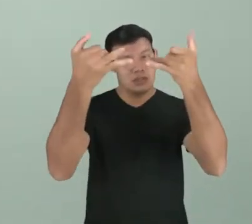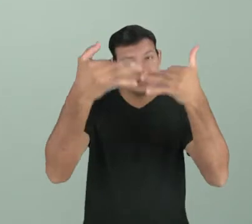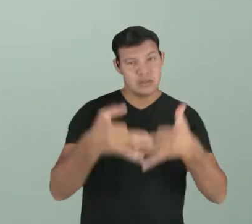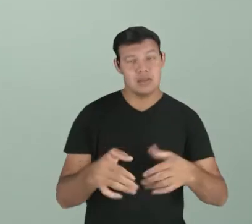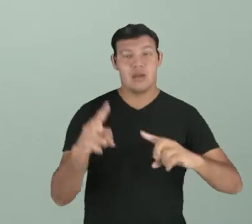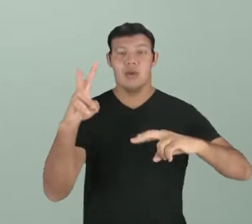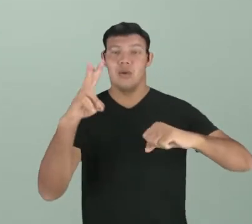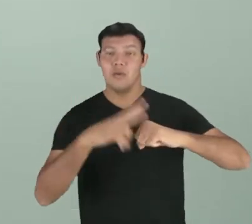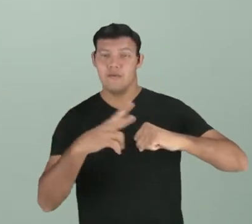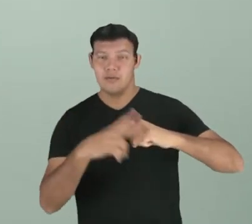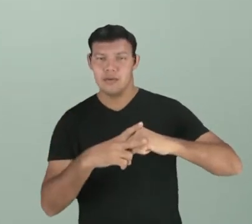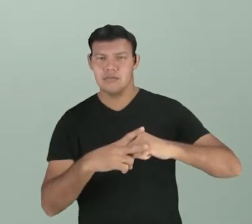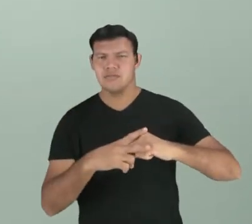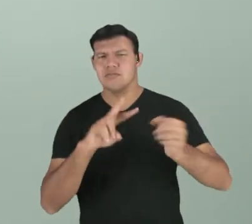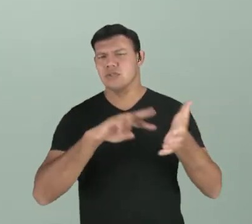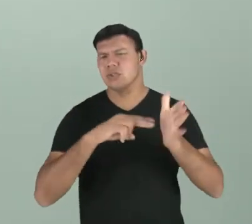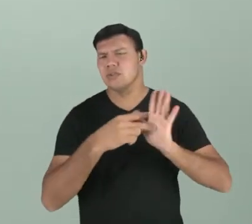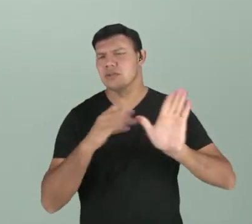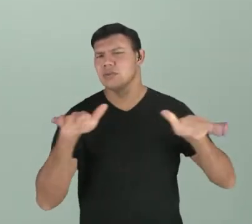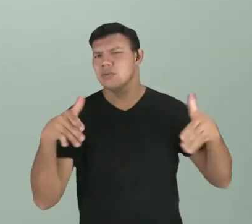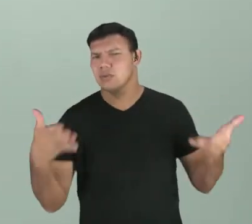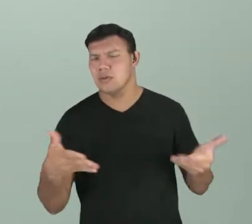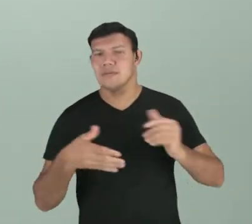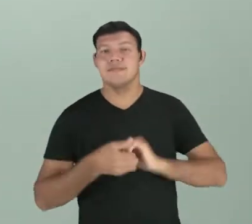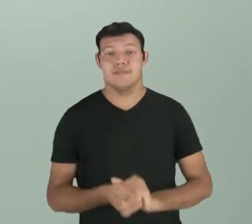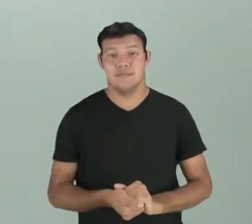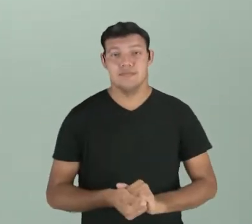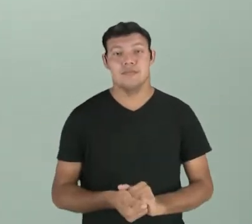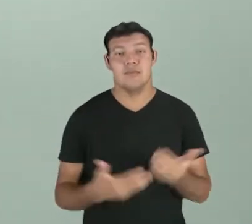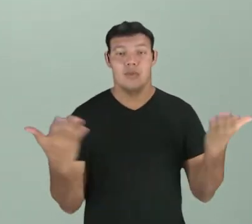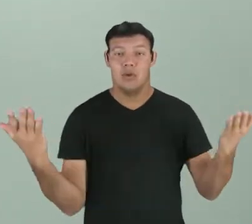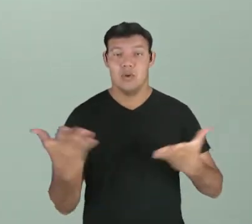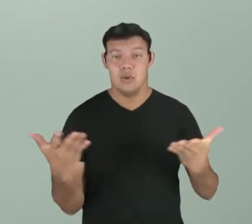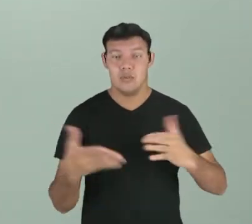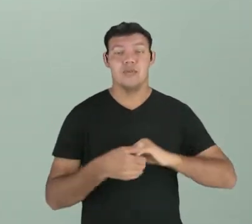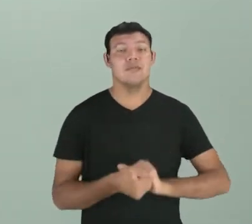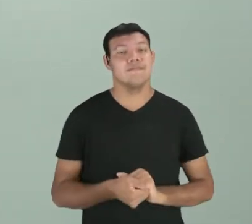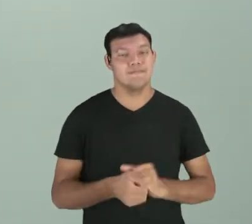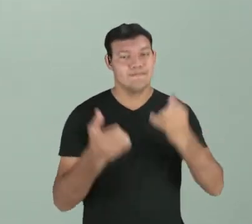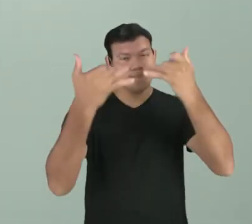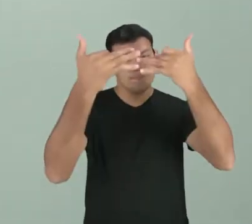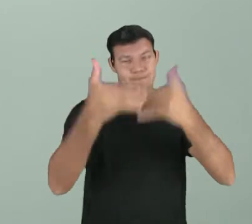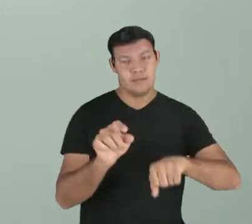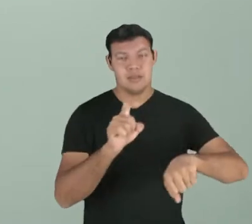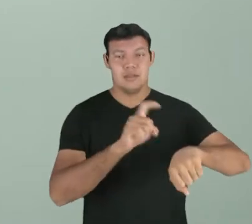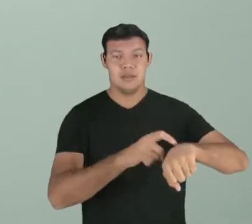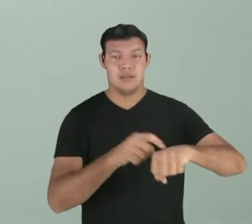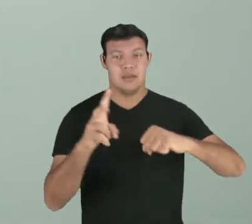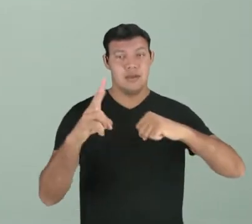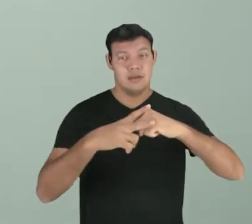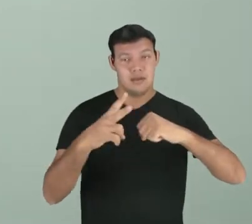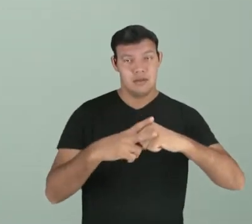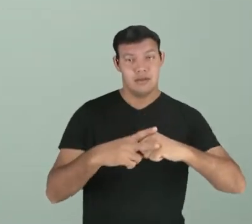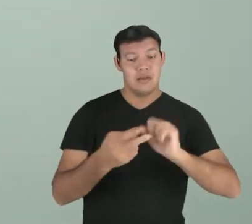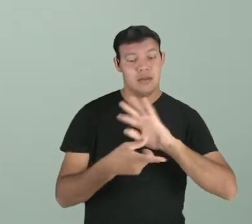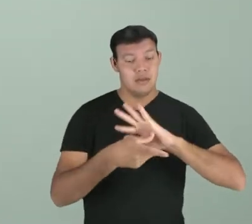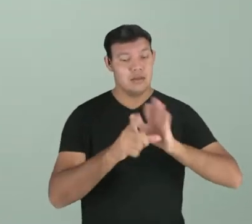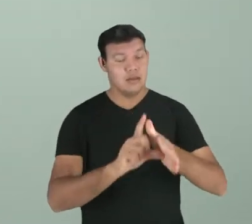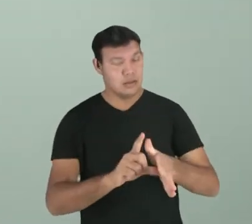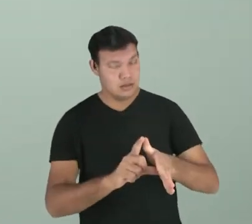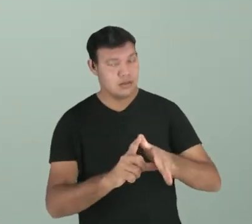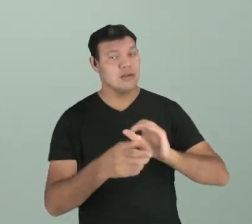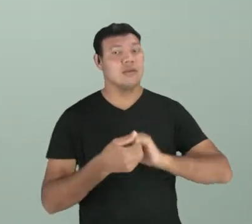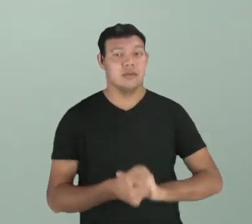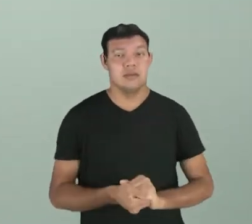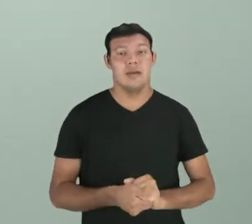o verbo. O que é o verbo? Hoje nós vamos falar sobre tempos verbais, mas antes de falar de tempos